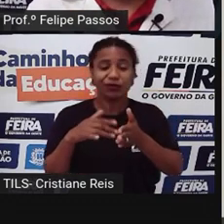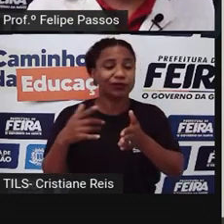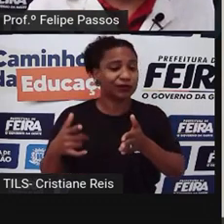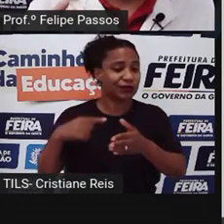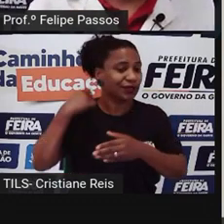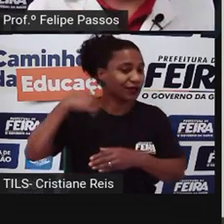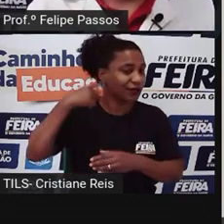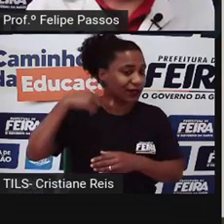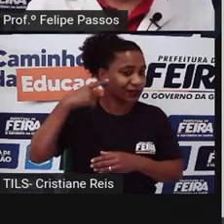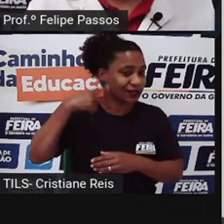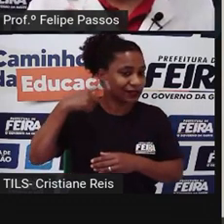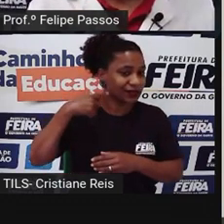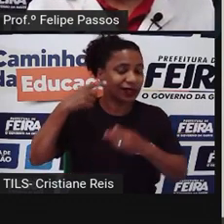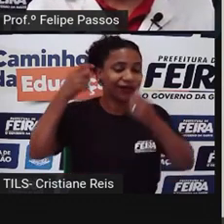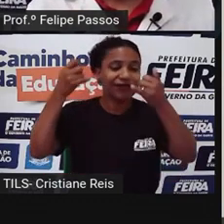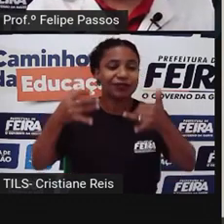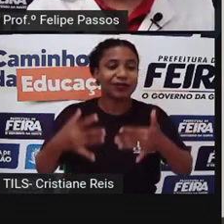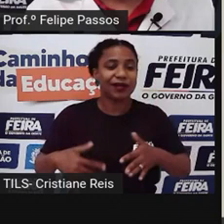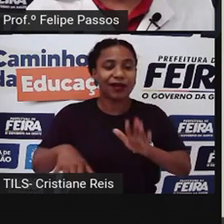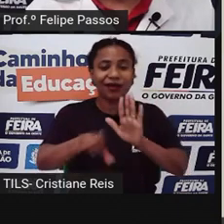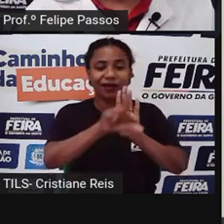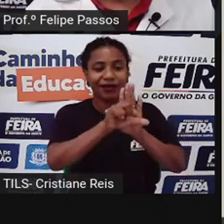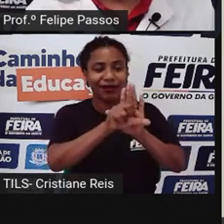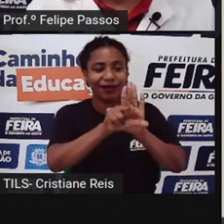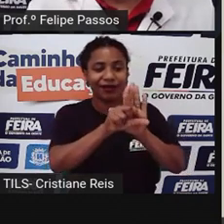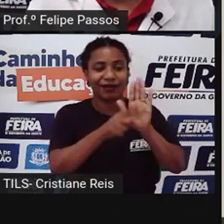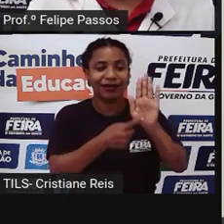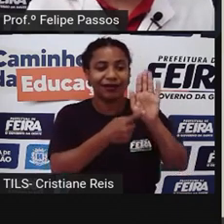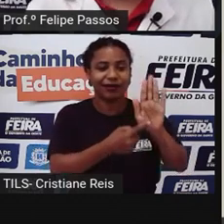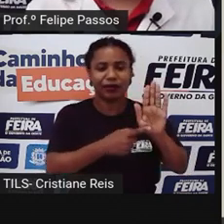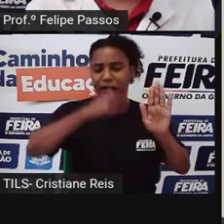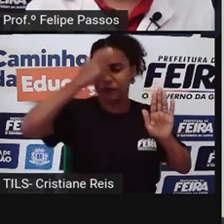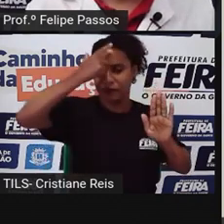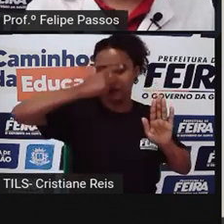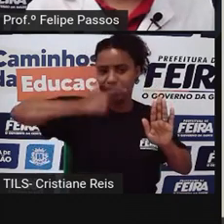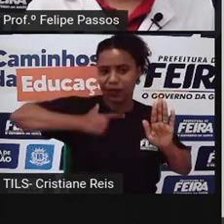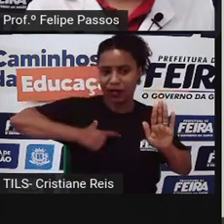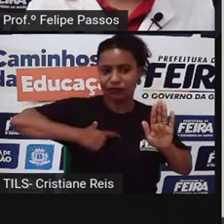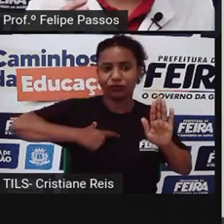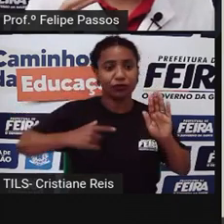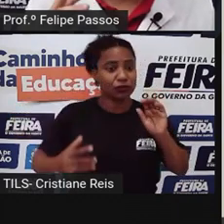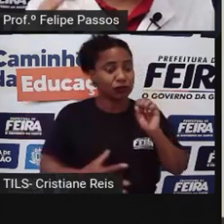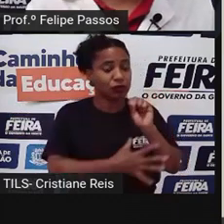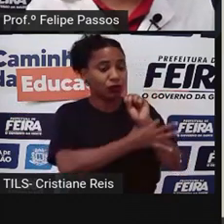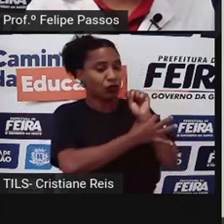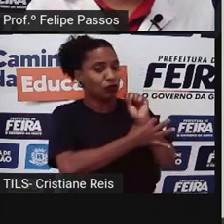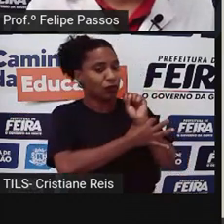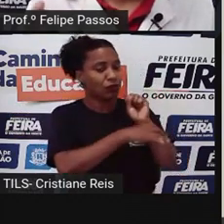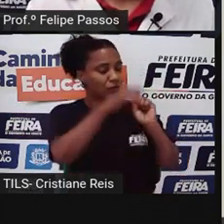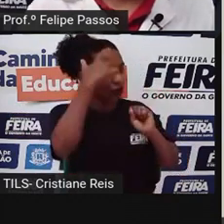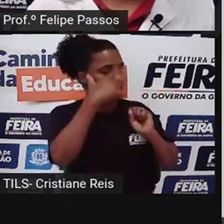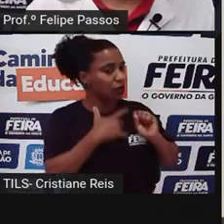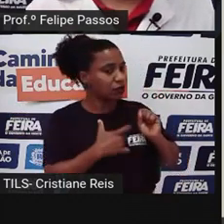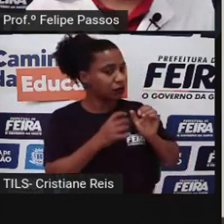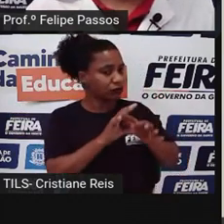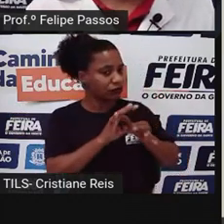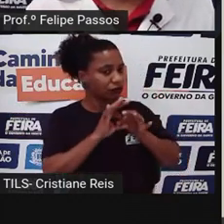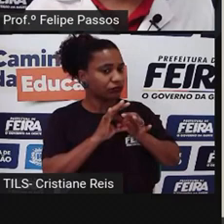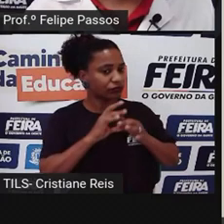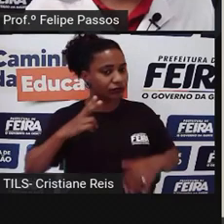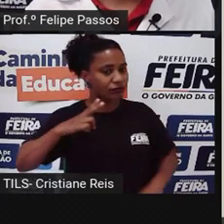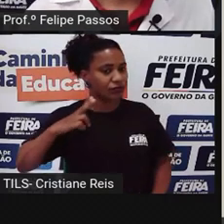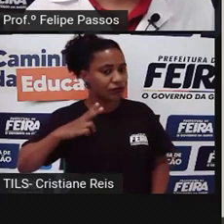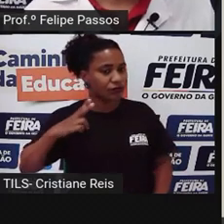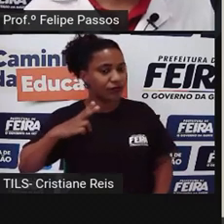a gente sobre o que é manter a imagem segura. O que é um crime relacionado à